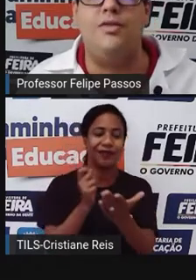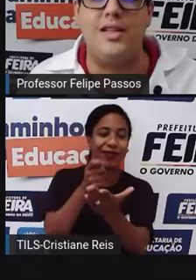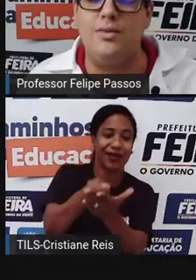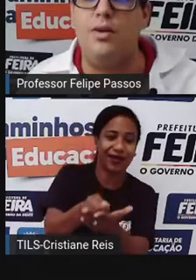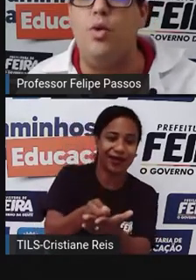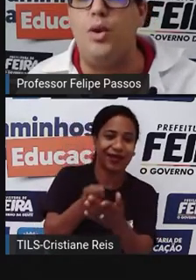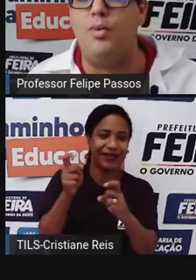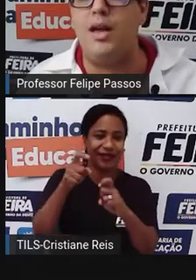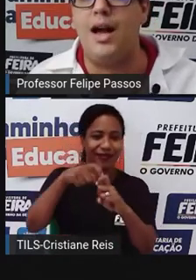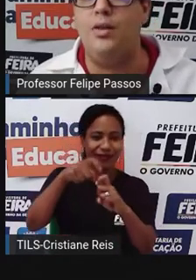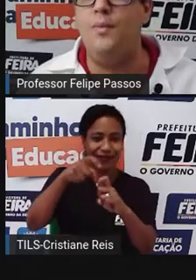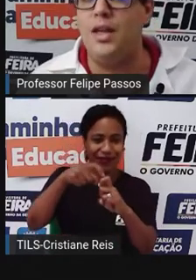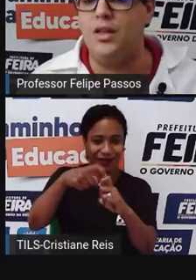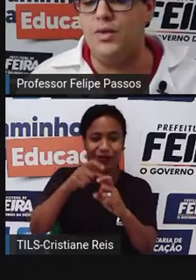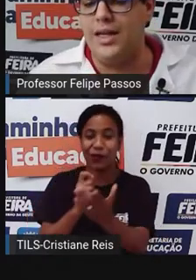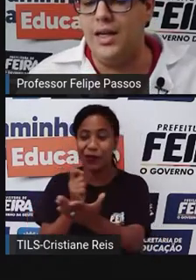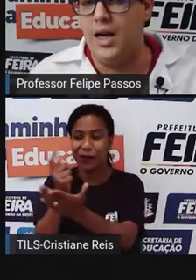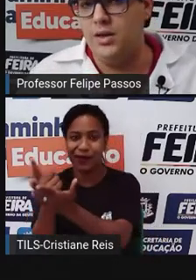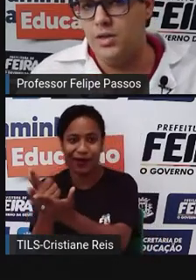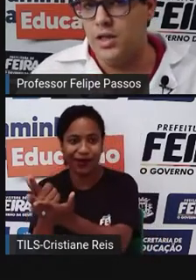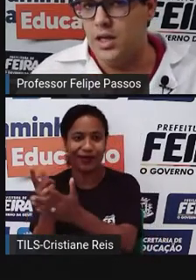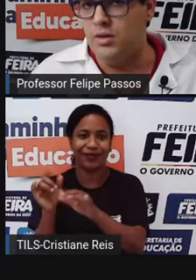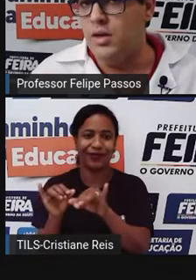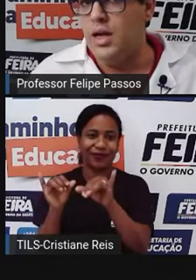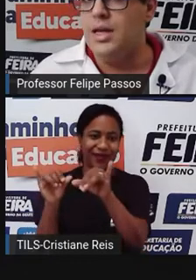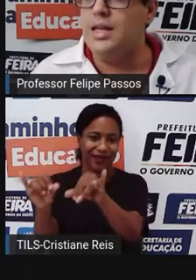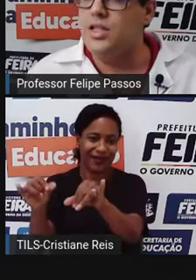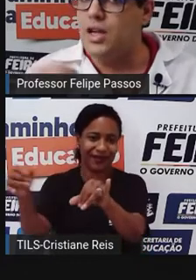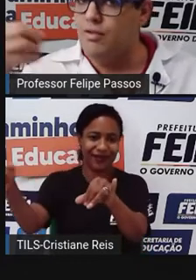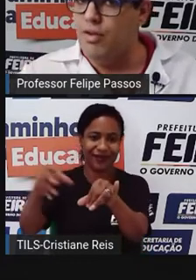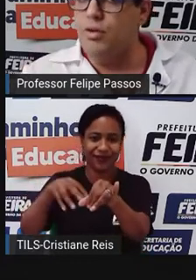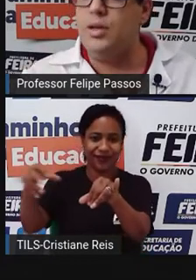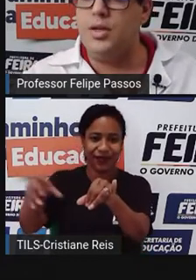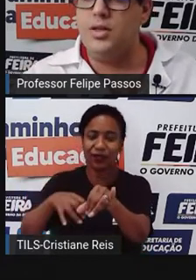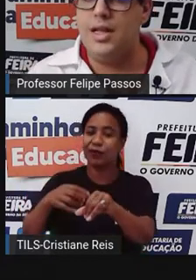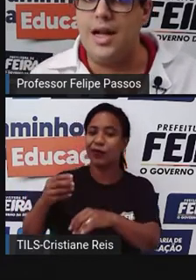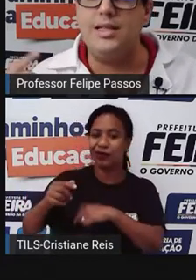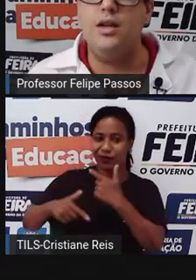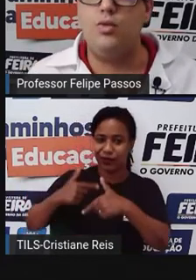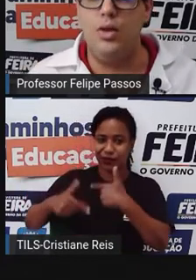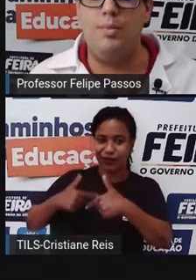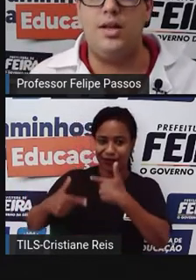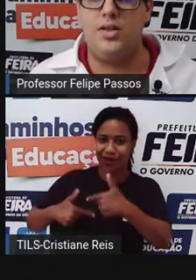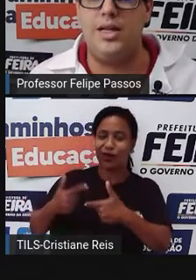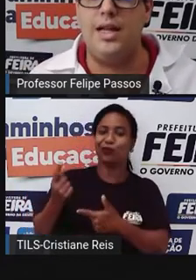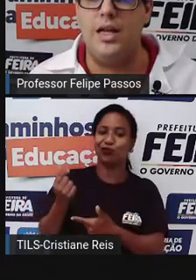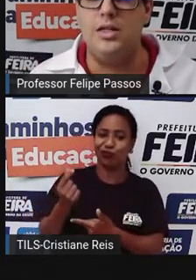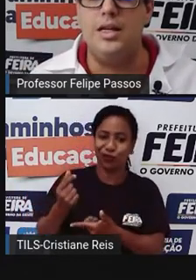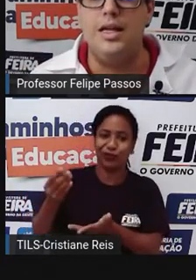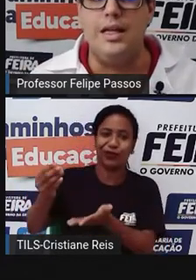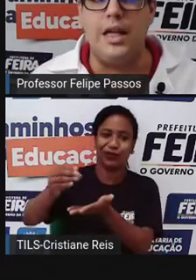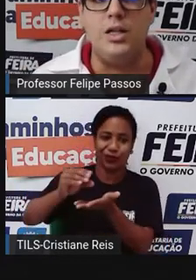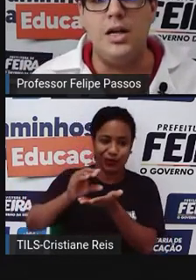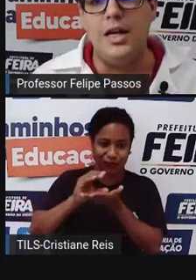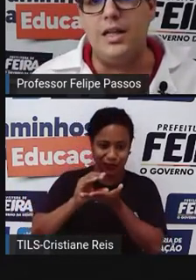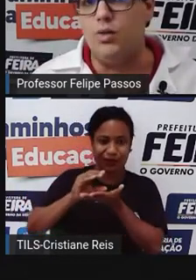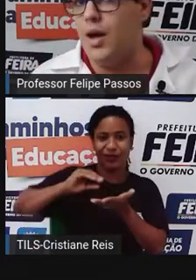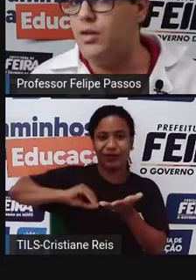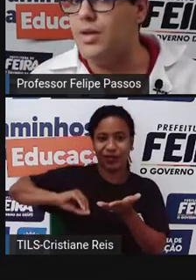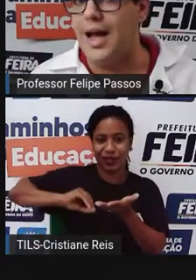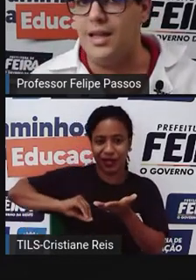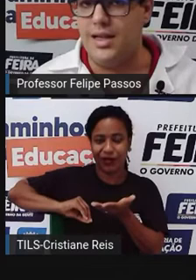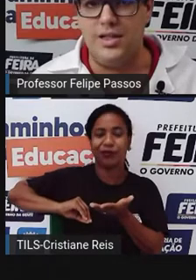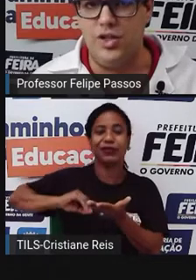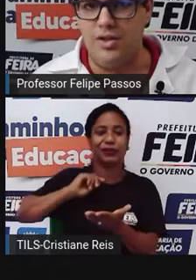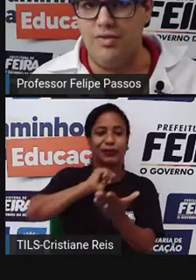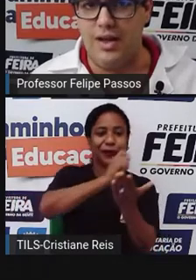médica, fazendo uma compra no mercado. Então você ganha o dinheiro e esse dinheiro volta para a sociedade, circula pela sociedade, entende? Então não